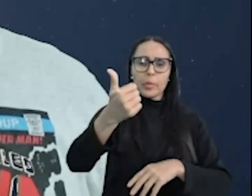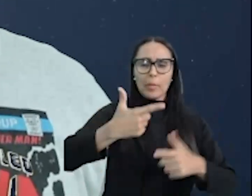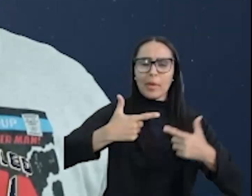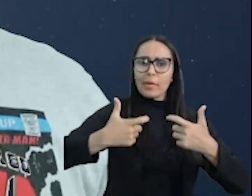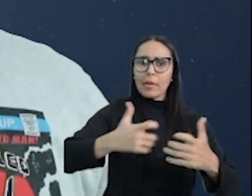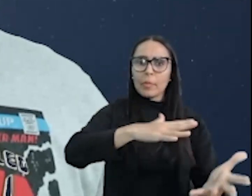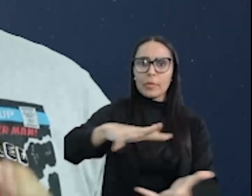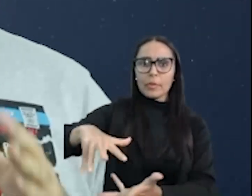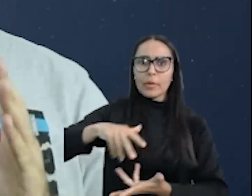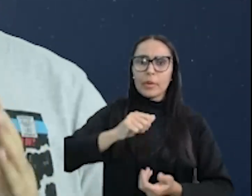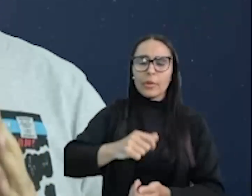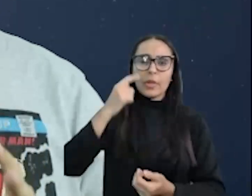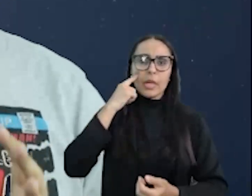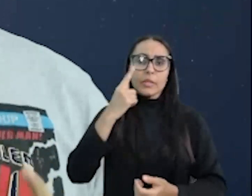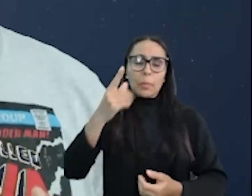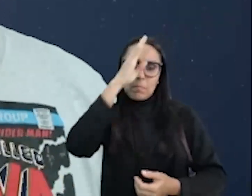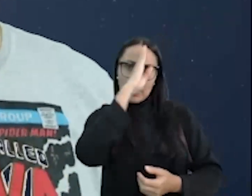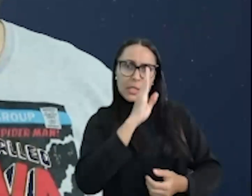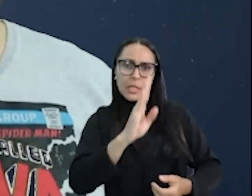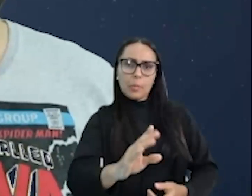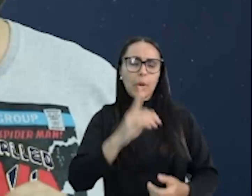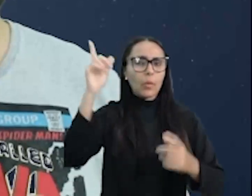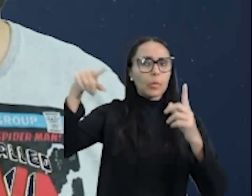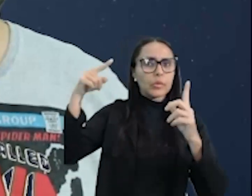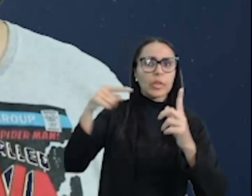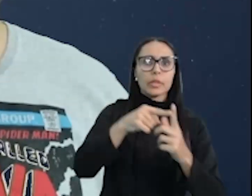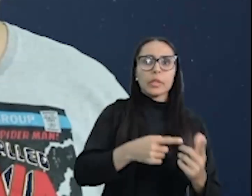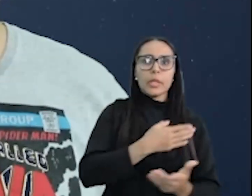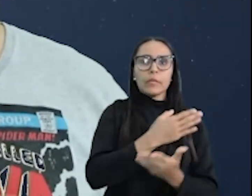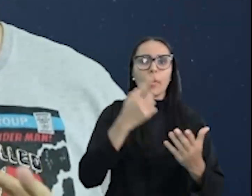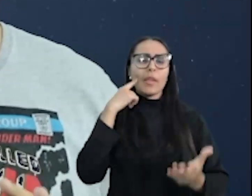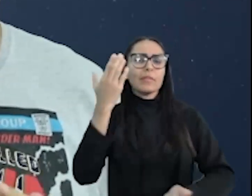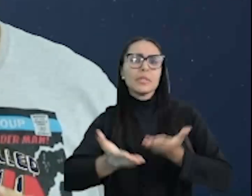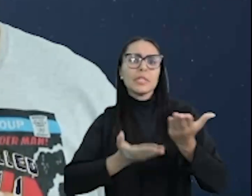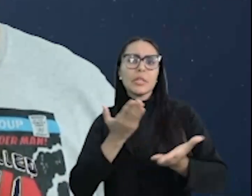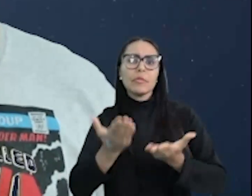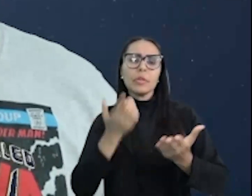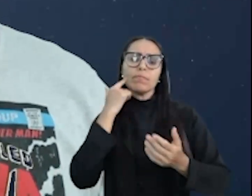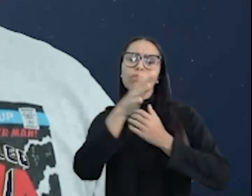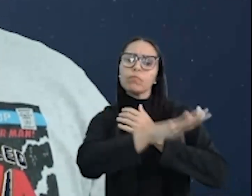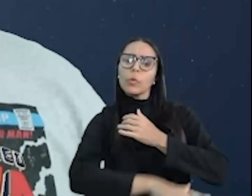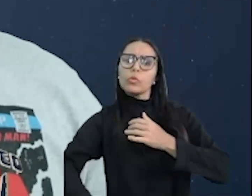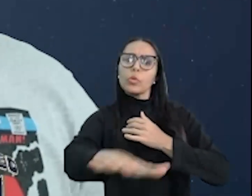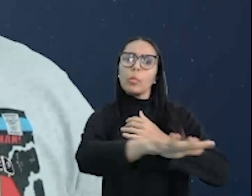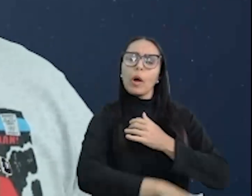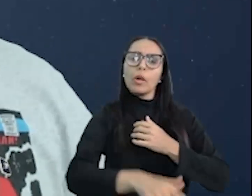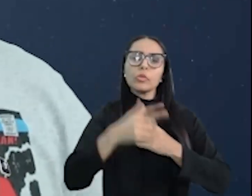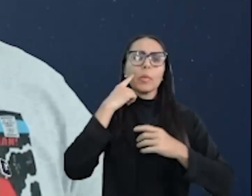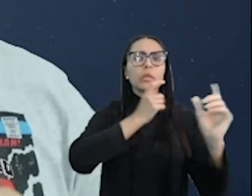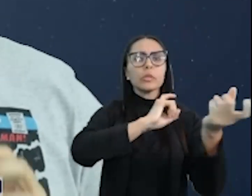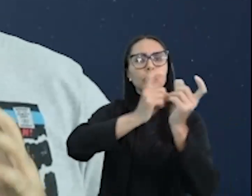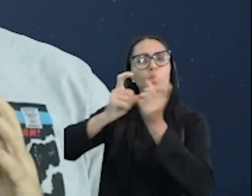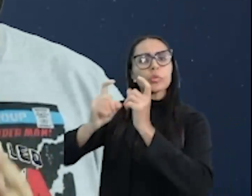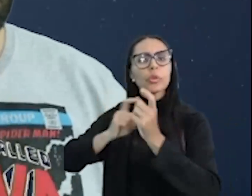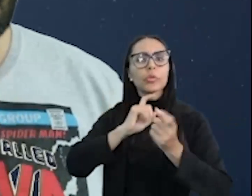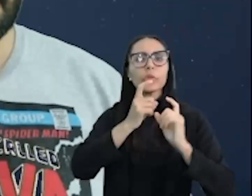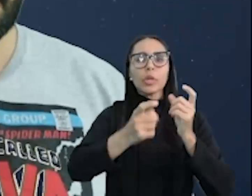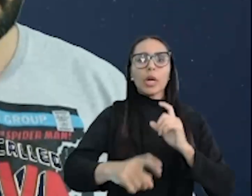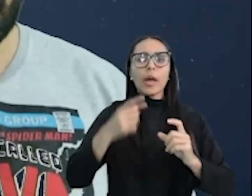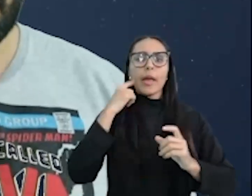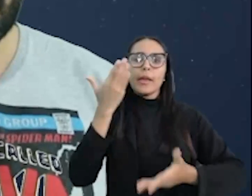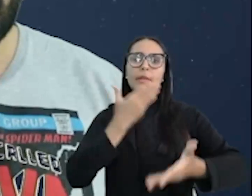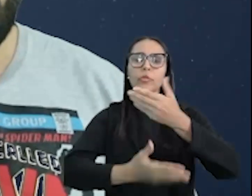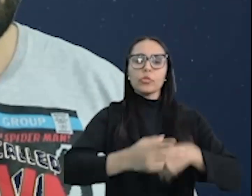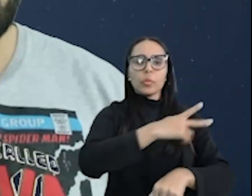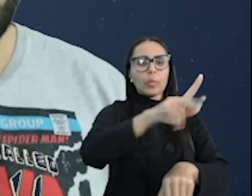Primeira Guerra Mundial. Seu principal objetivo era servir de espaço para discussões entre